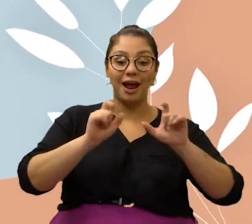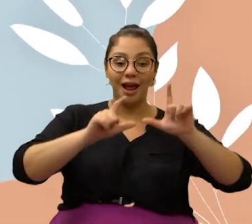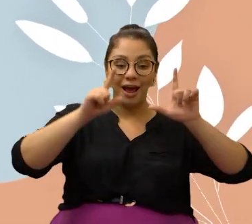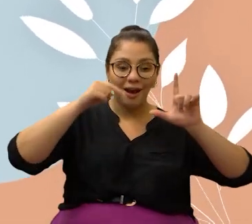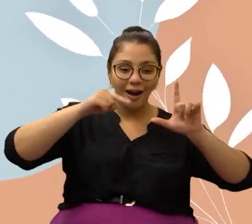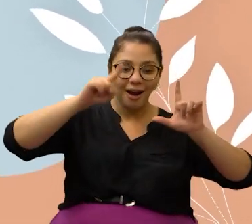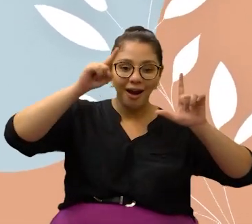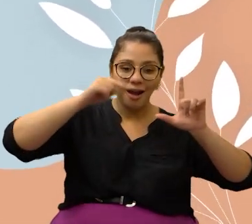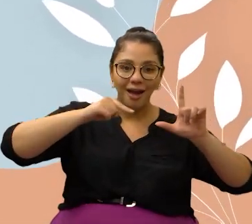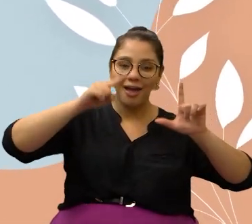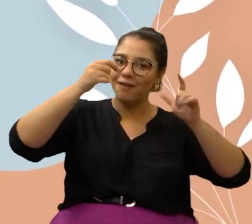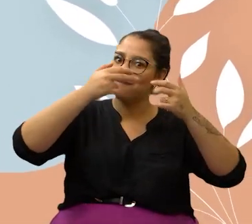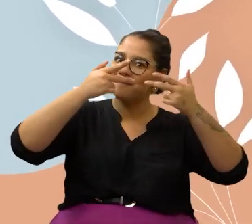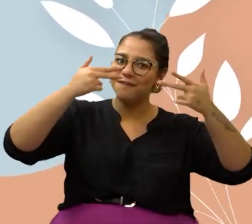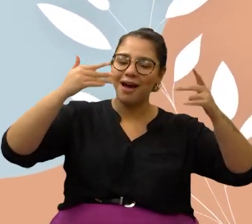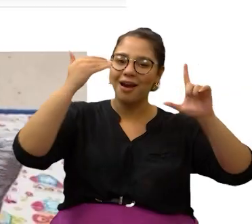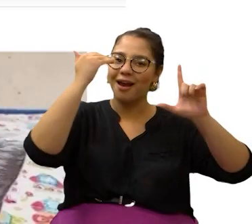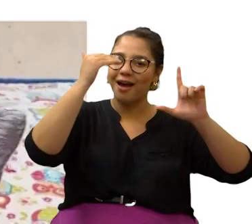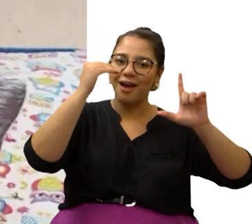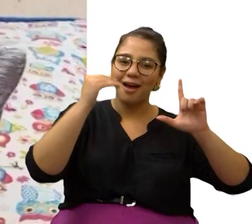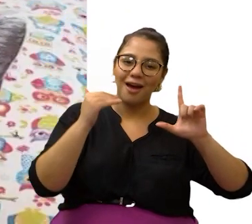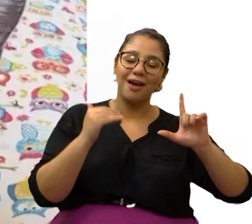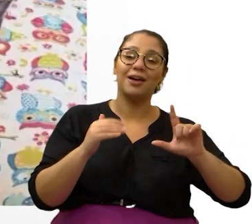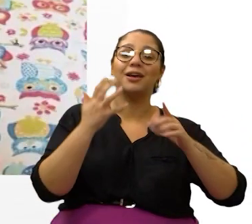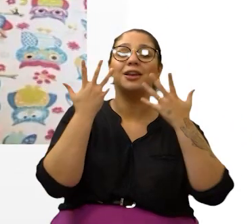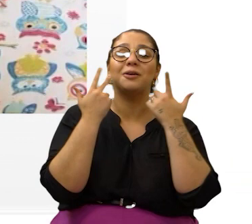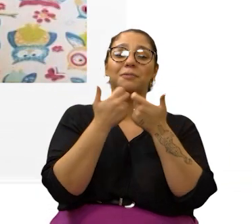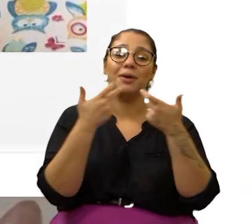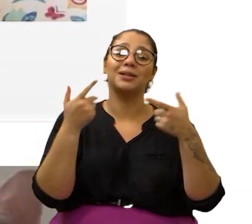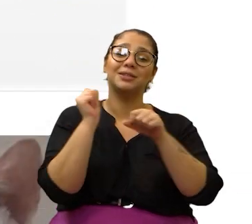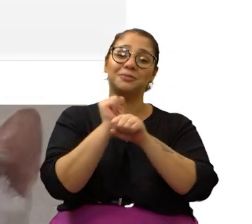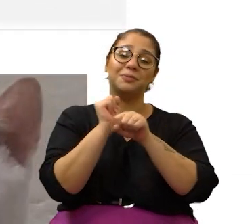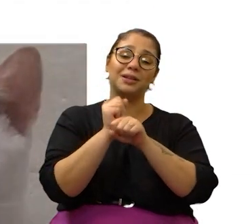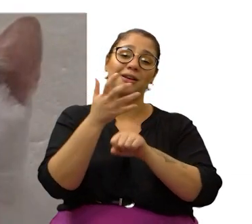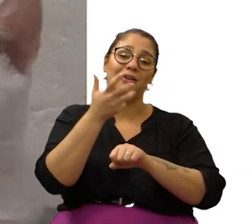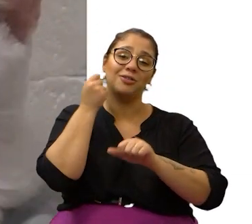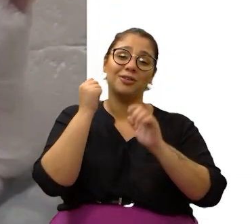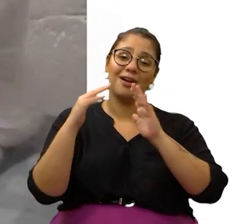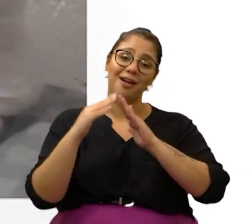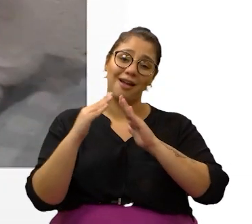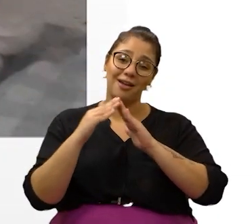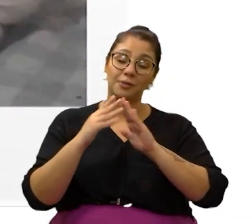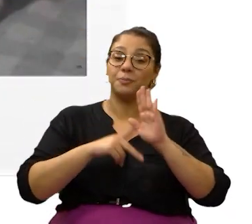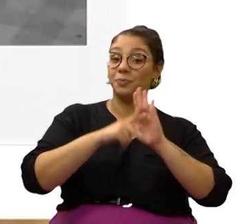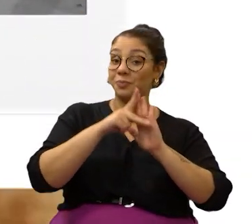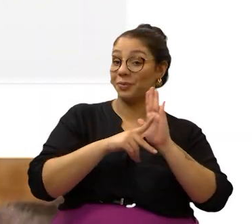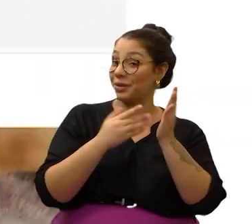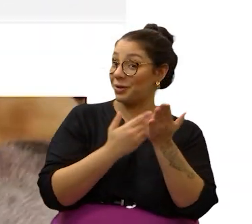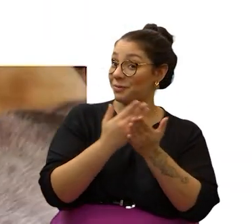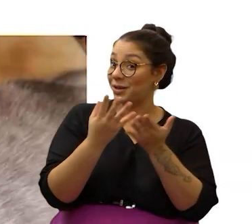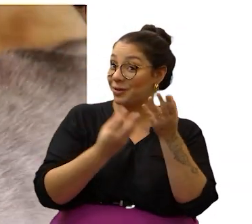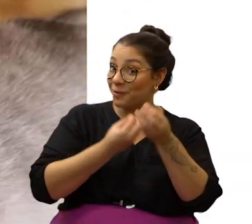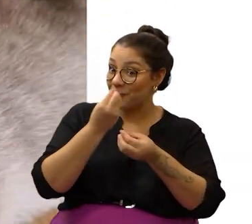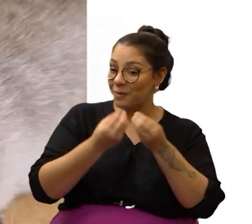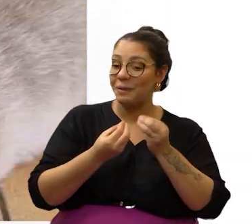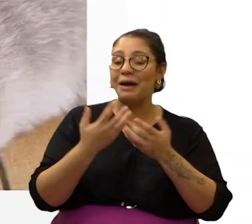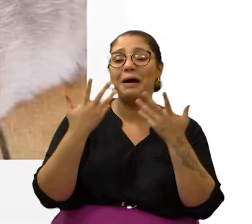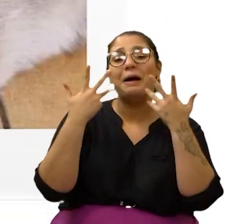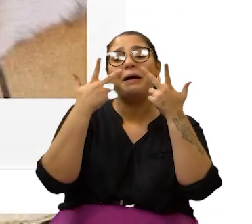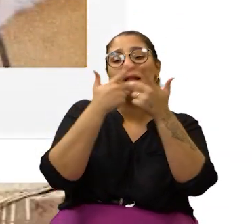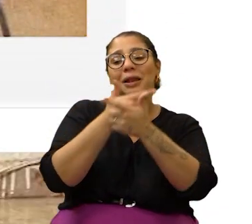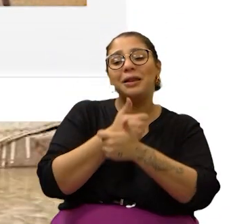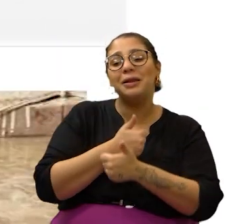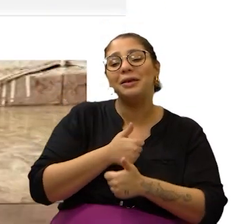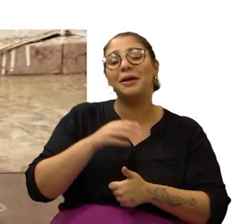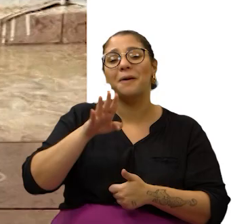ONG Gatos da Lagoa do Taquarau, que tem feirinha de adoção permanente pela internet. Lá é possível ver